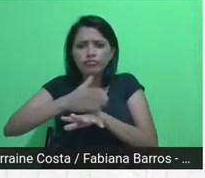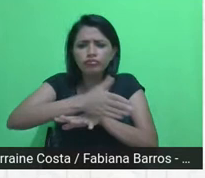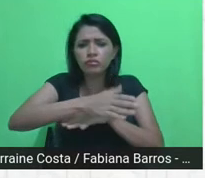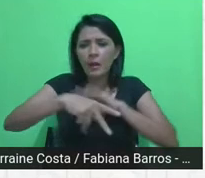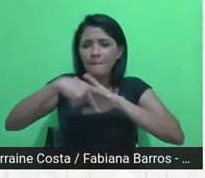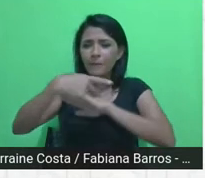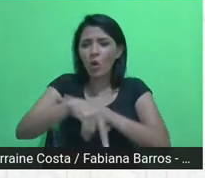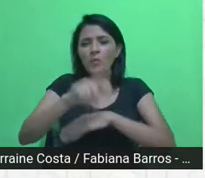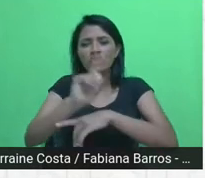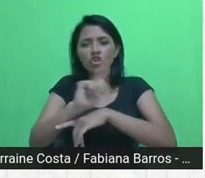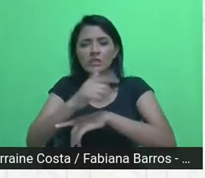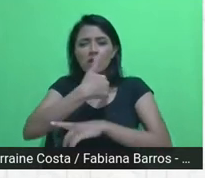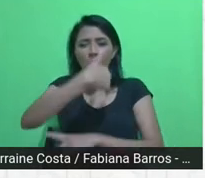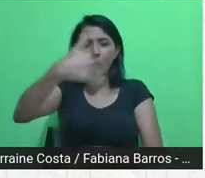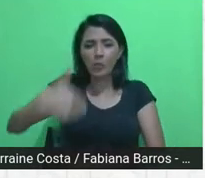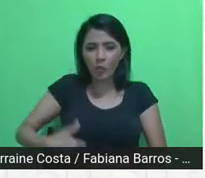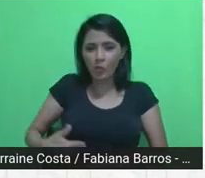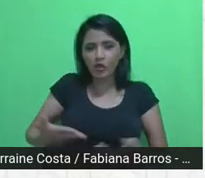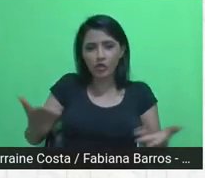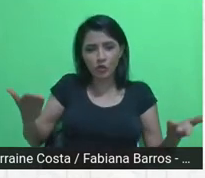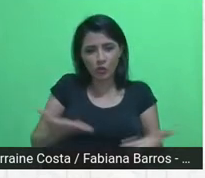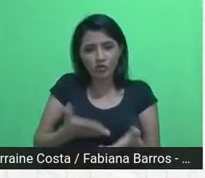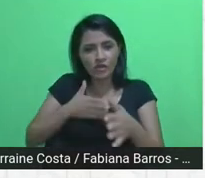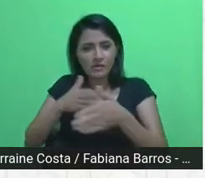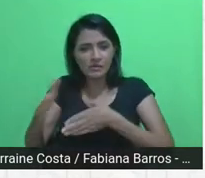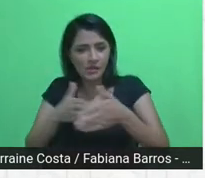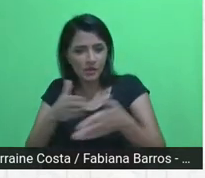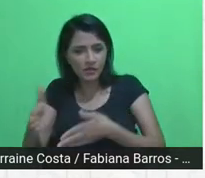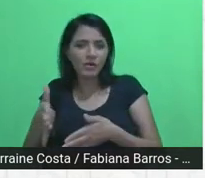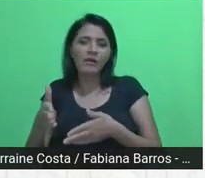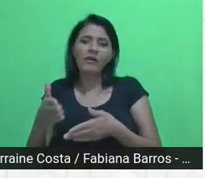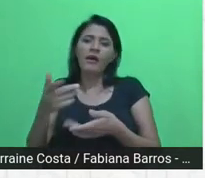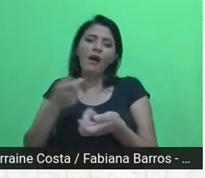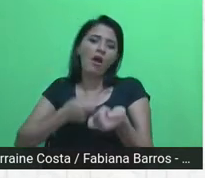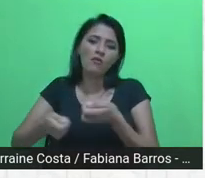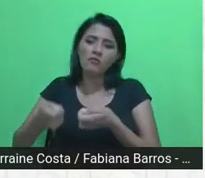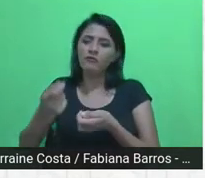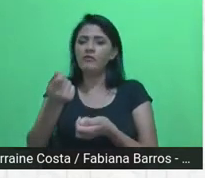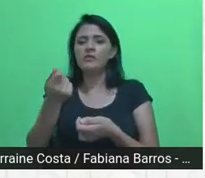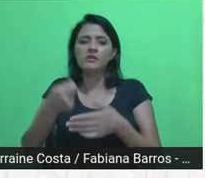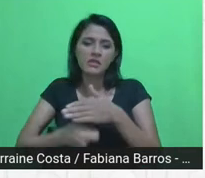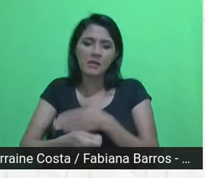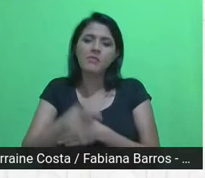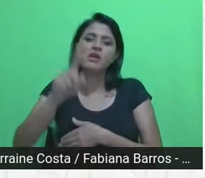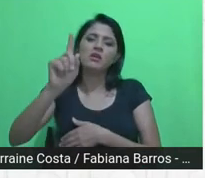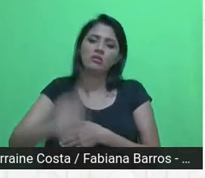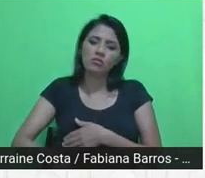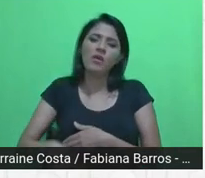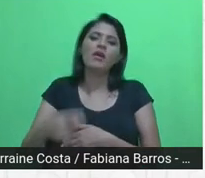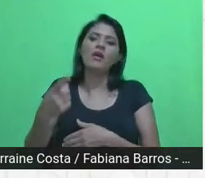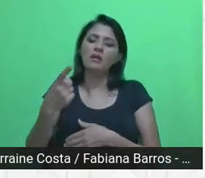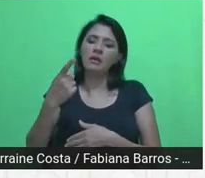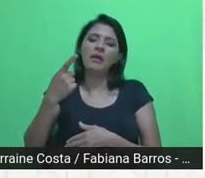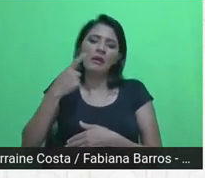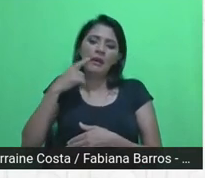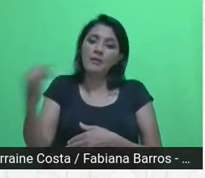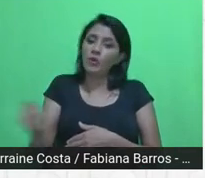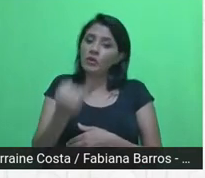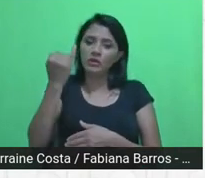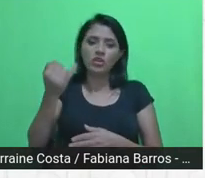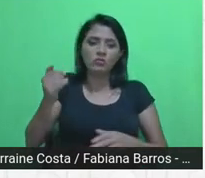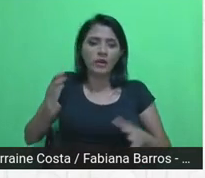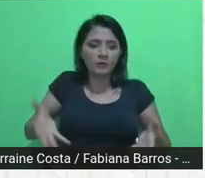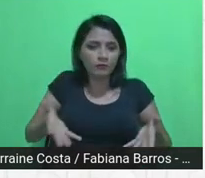acesso aos fundos e financiamentos é conhecimento essencial para fomentar uma atuação de interesse